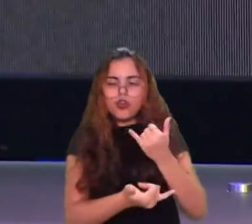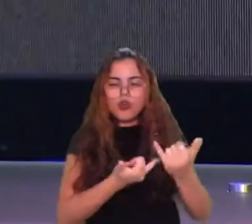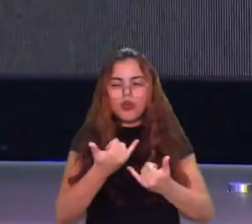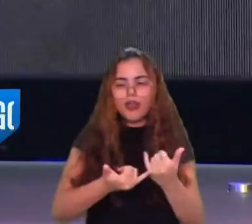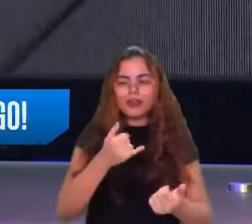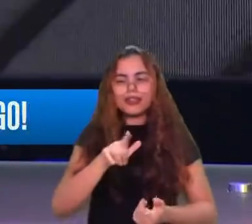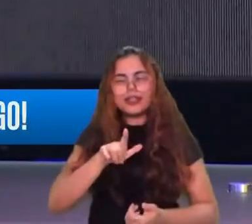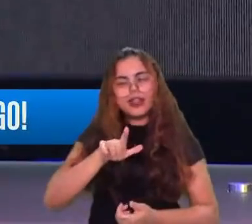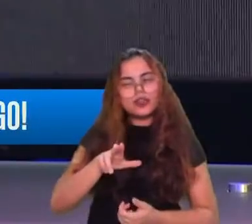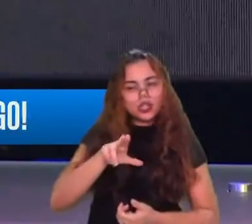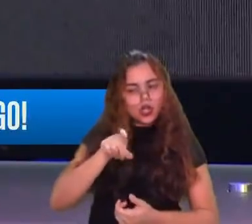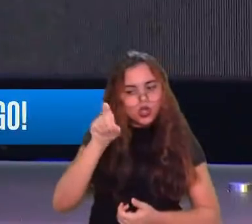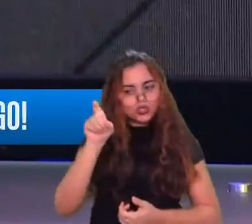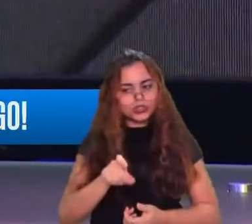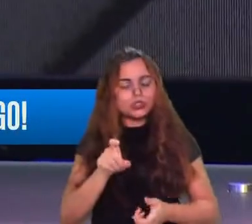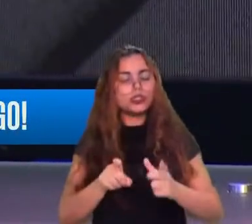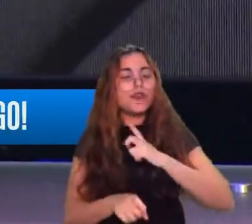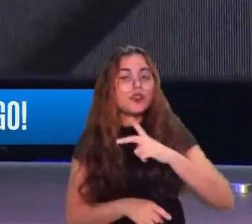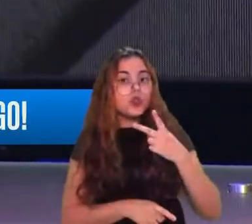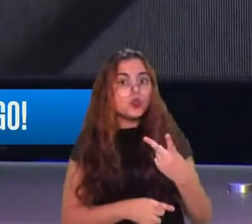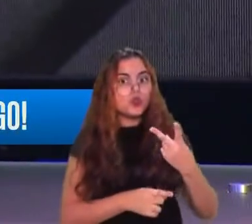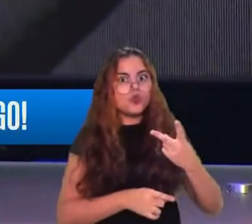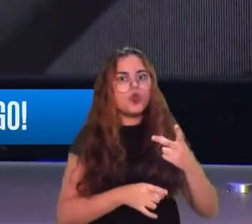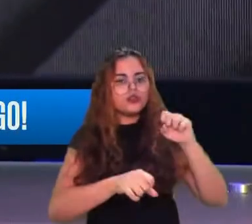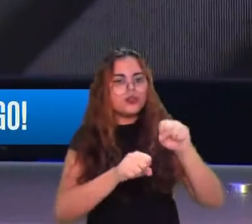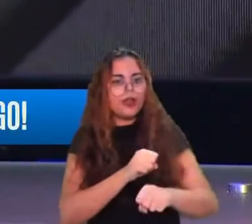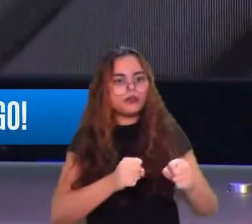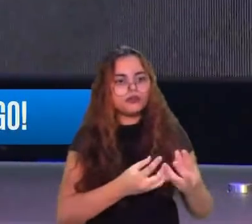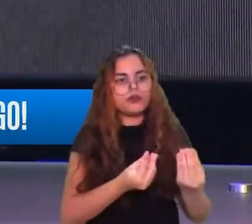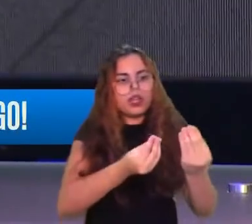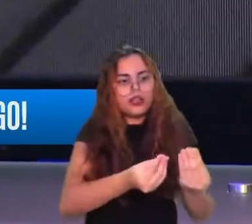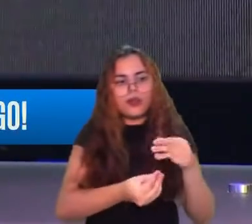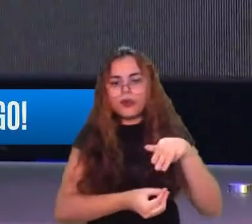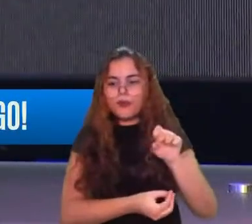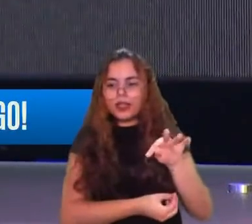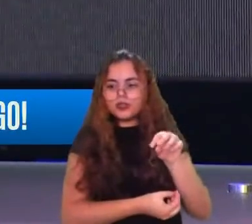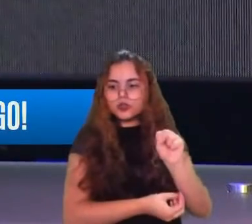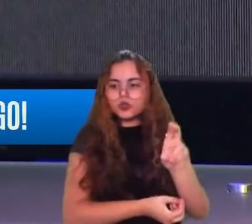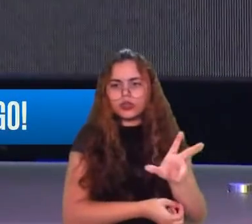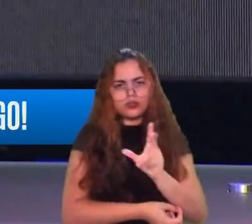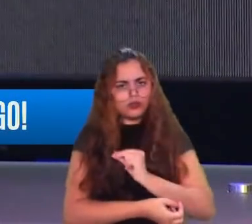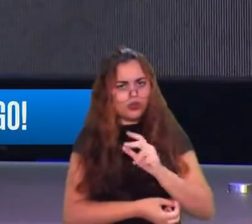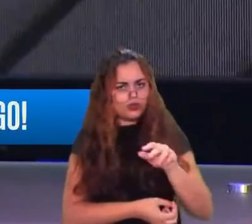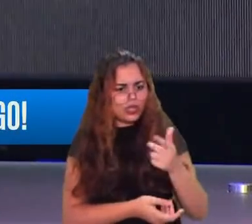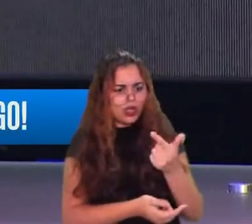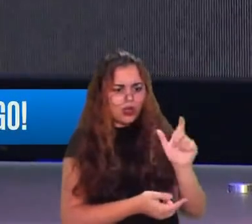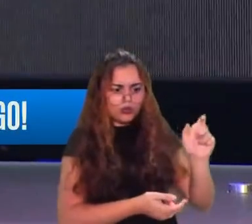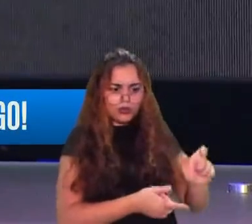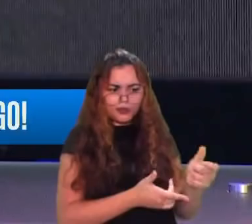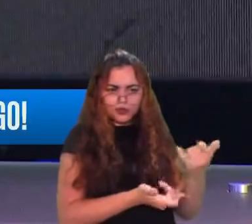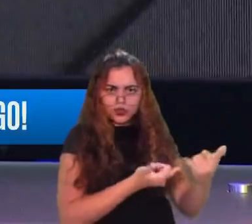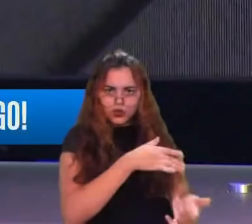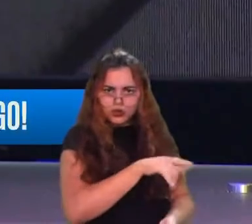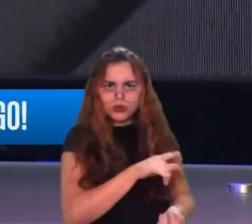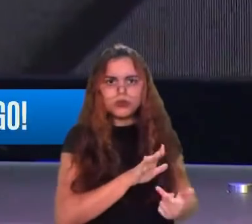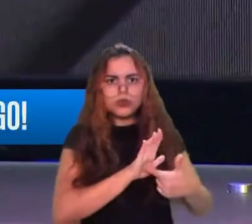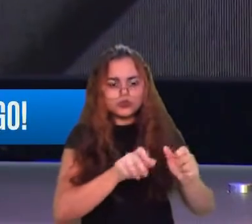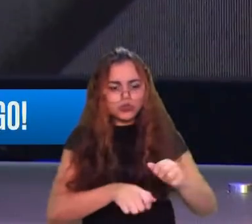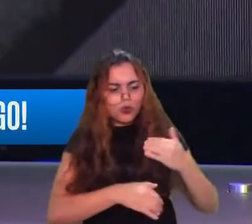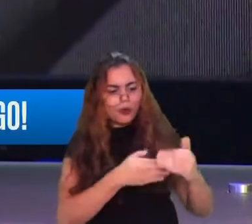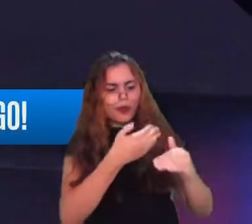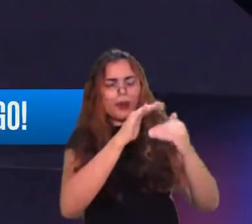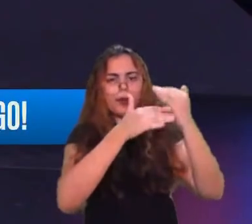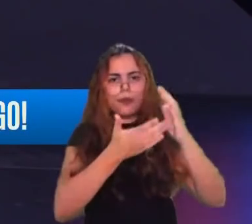Eu olhei e falei, cara, o Oz é outro player. Ali, ele mostrou uma evolução absurda logo de cara. E pra mim, nas vitórias da Liberty, todas